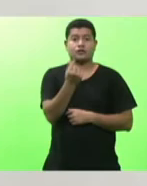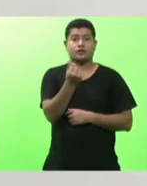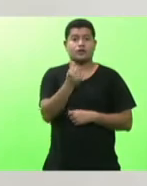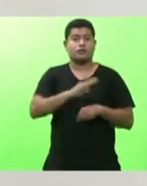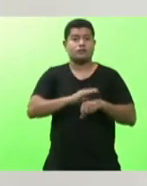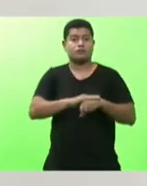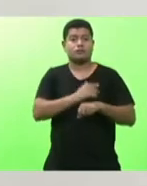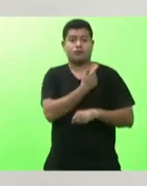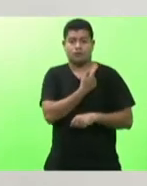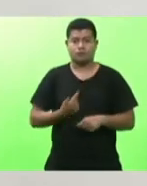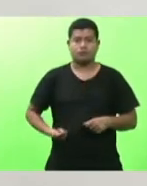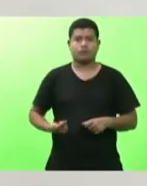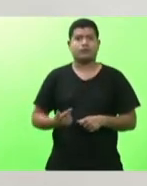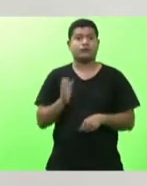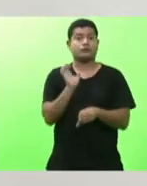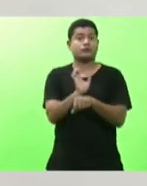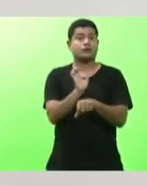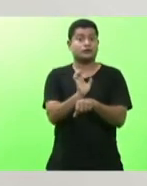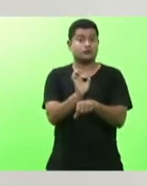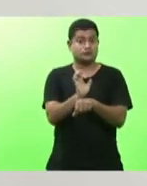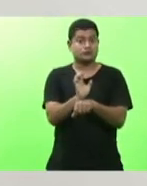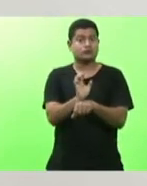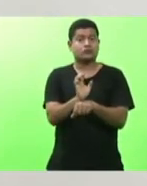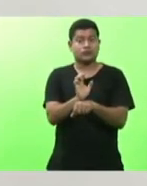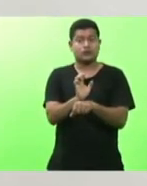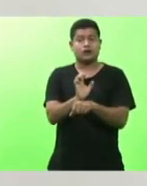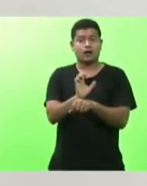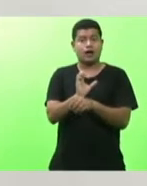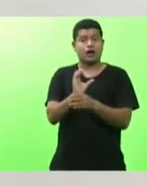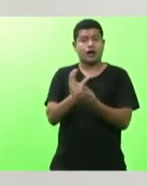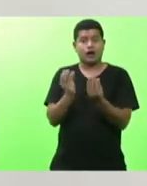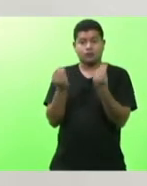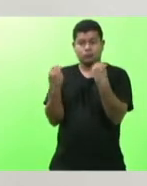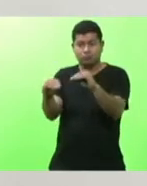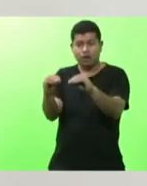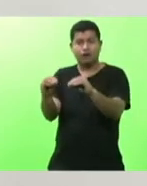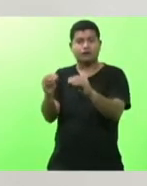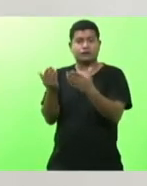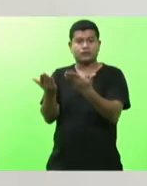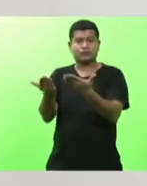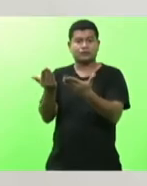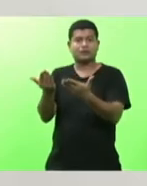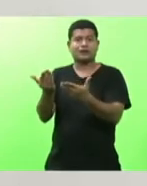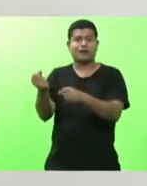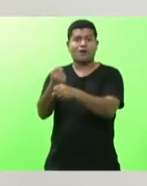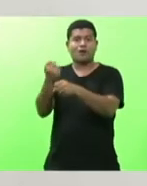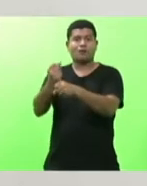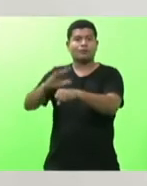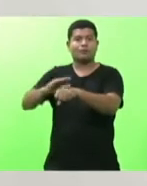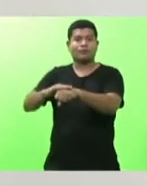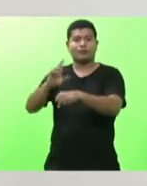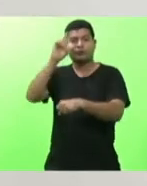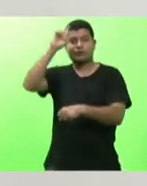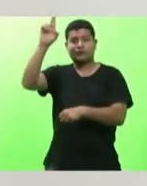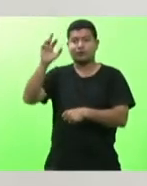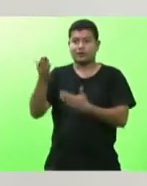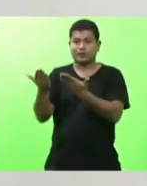e aqui quero enaltecer o trabalho de todos os parlamentares a começar